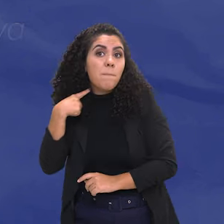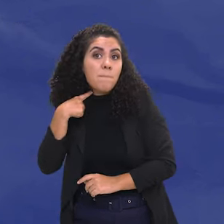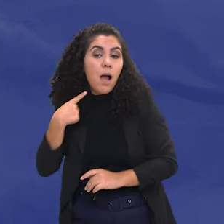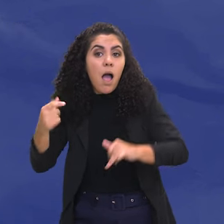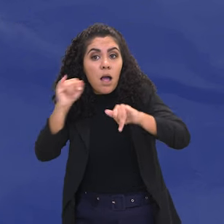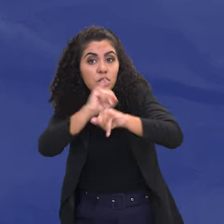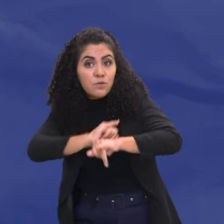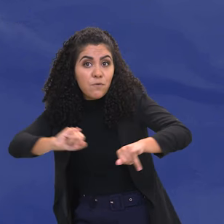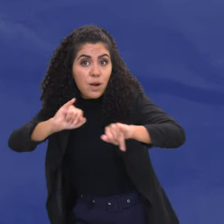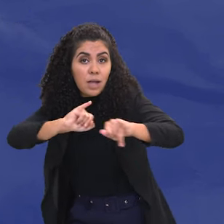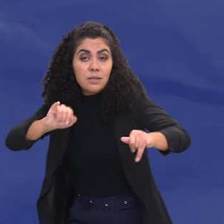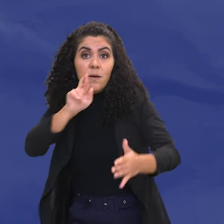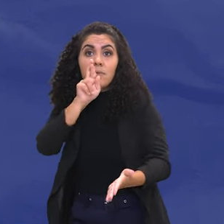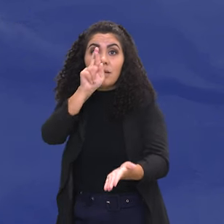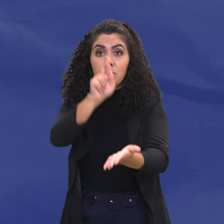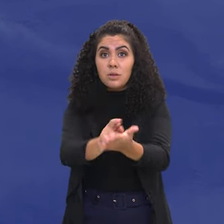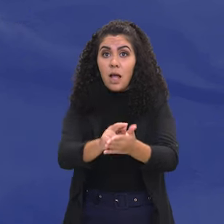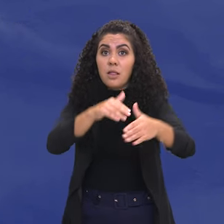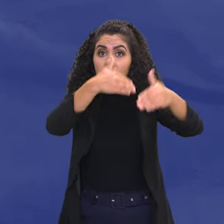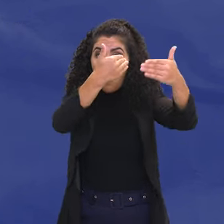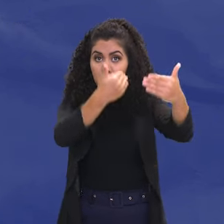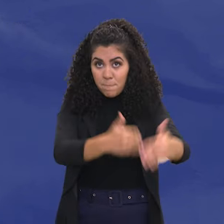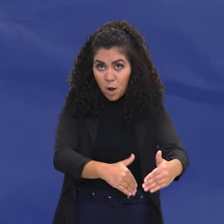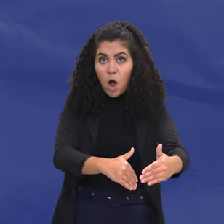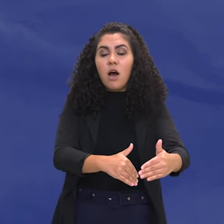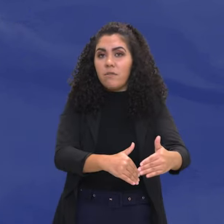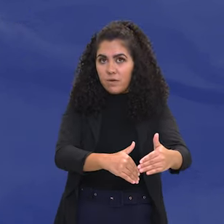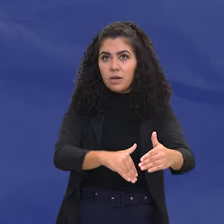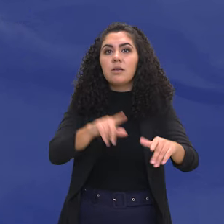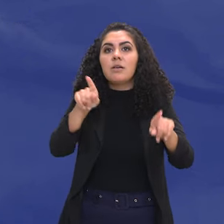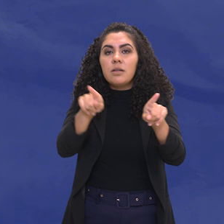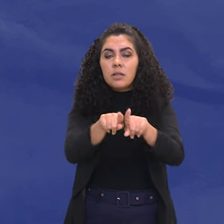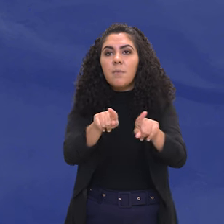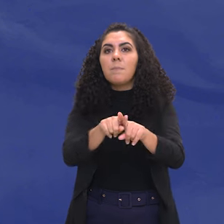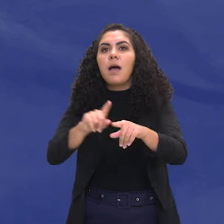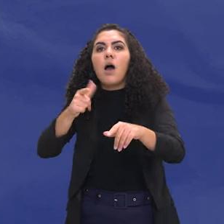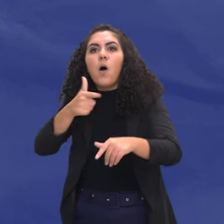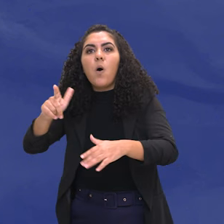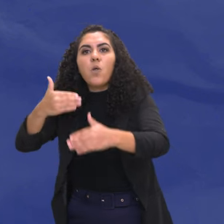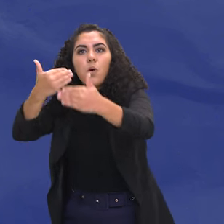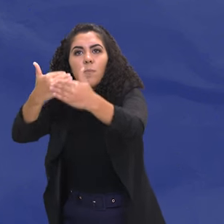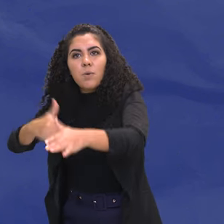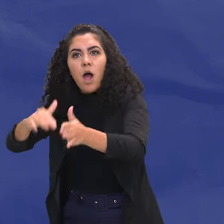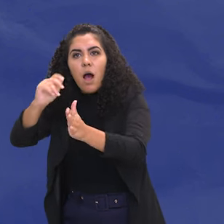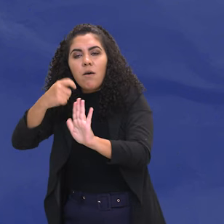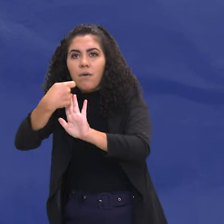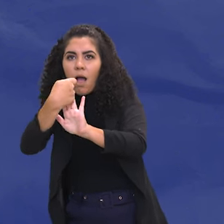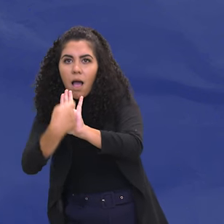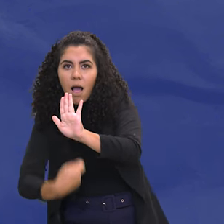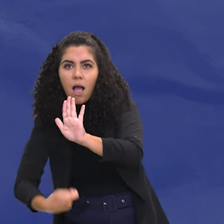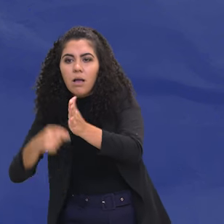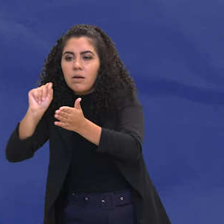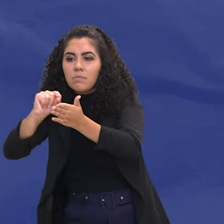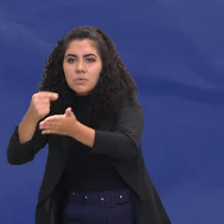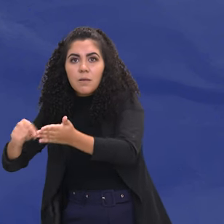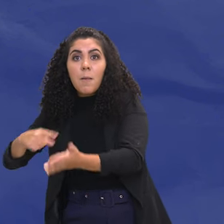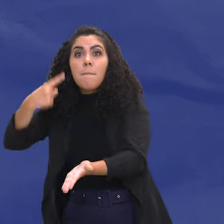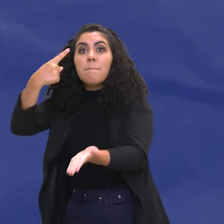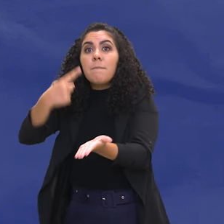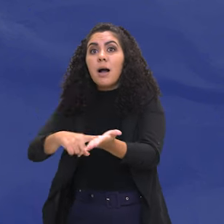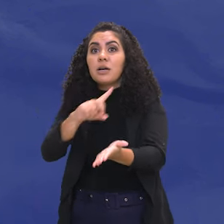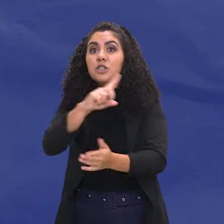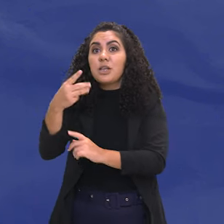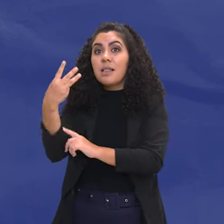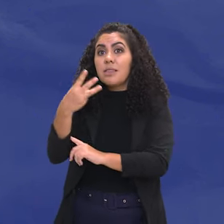maio. A divulgação dos resultados das provas objetivas e preliminares das provas discursivas e redação está